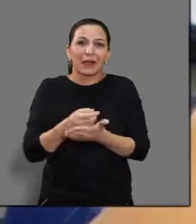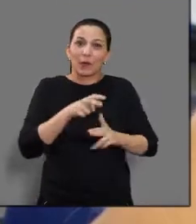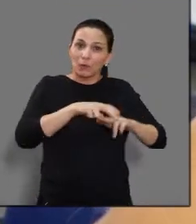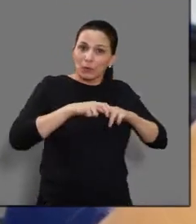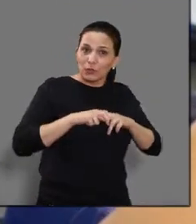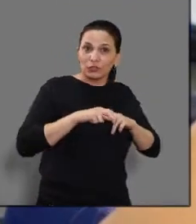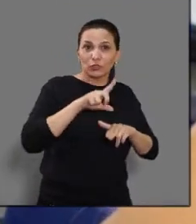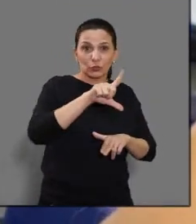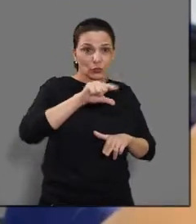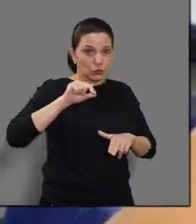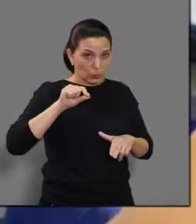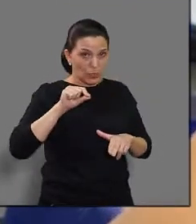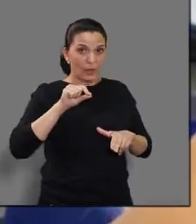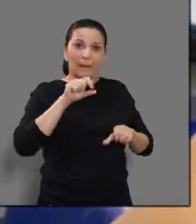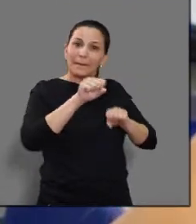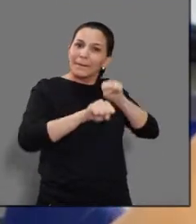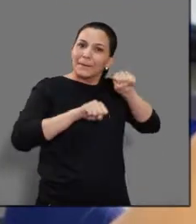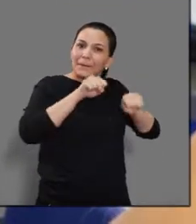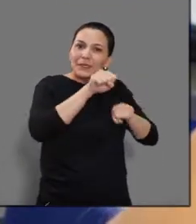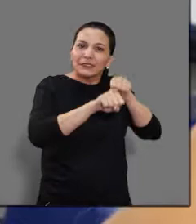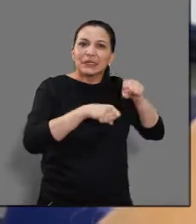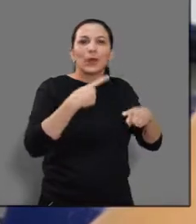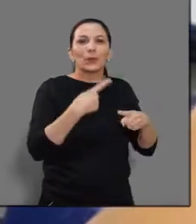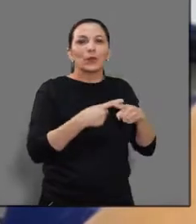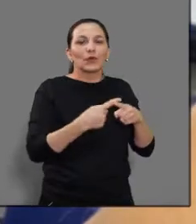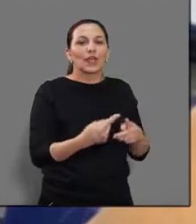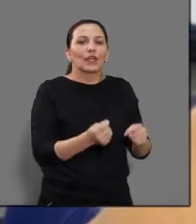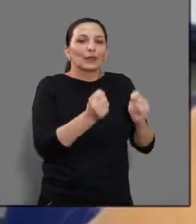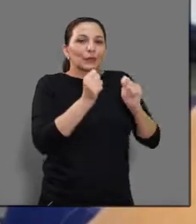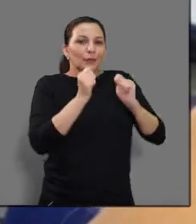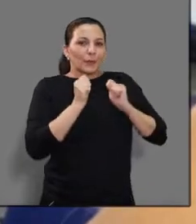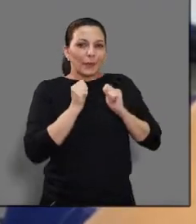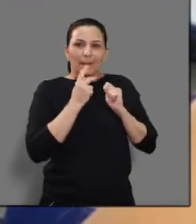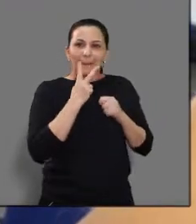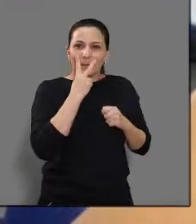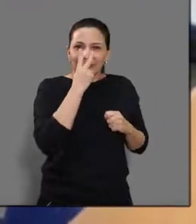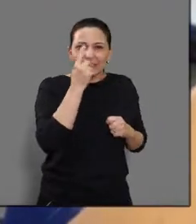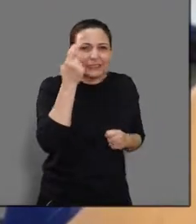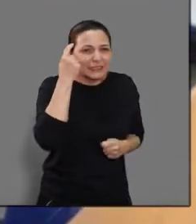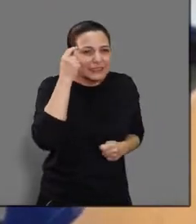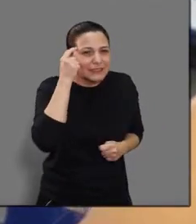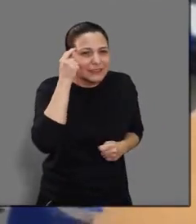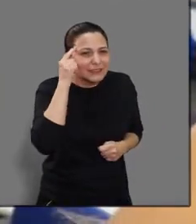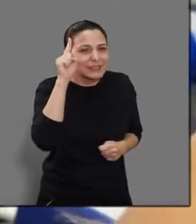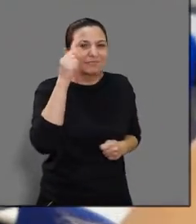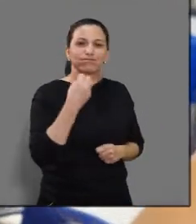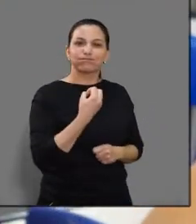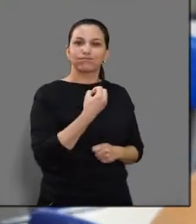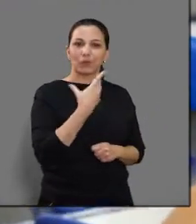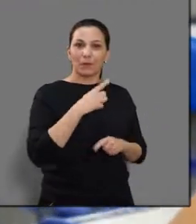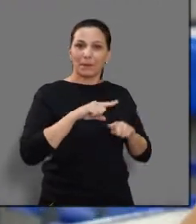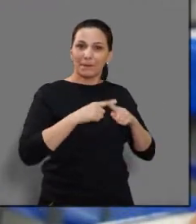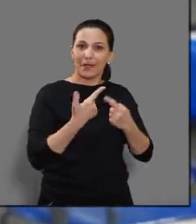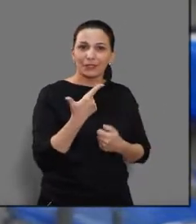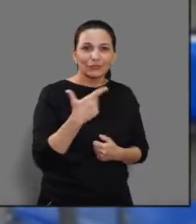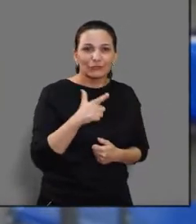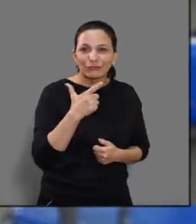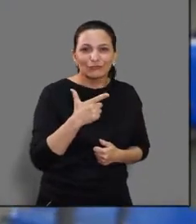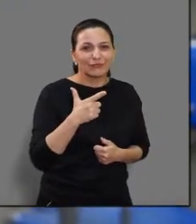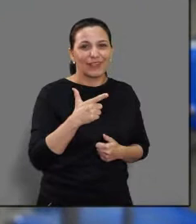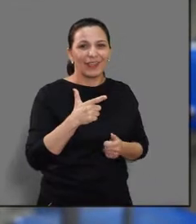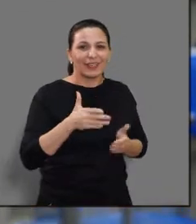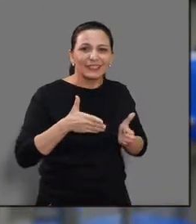bicicleta. Mas só que não tem lugar para nós andar de bicicleta aqui. Não tem ciclovia, sabe, para a gente ter uma...